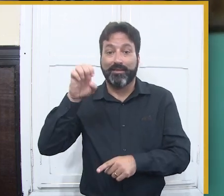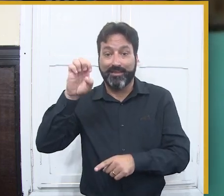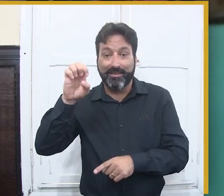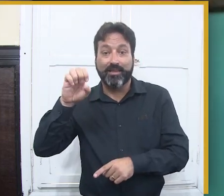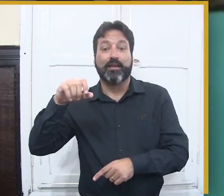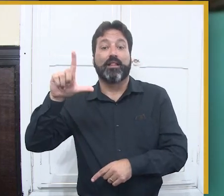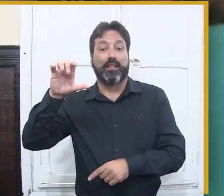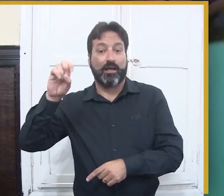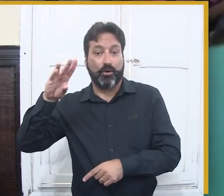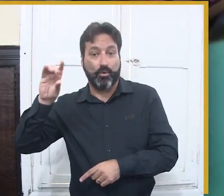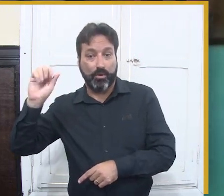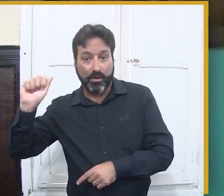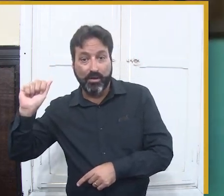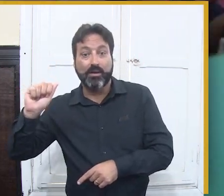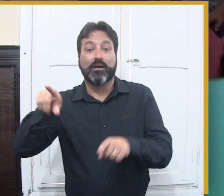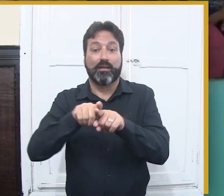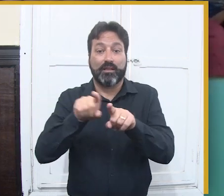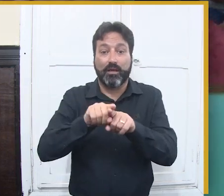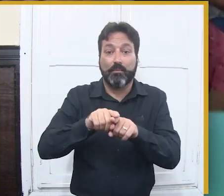Chega. Oi.